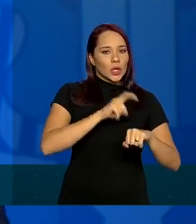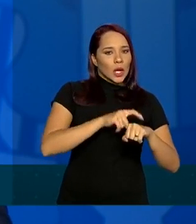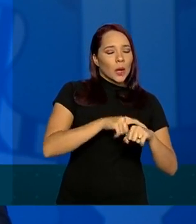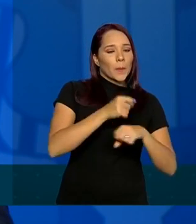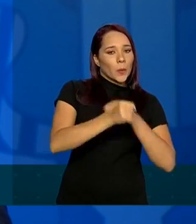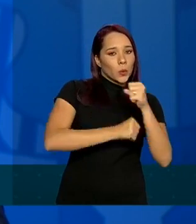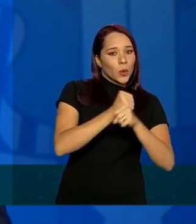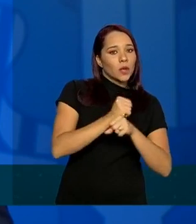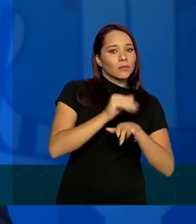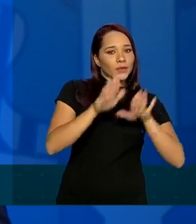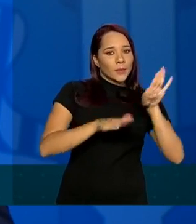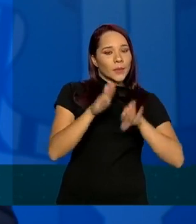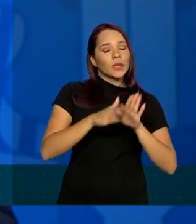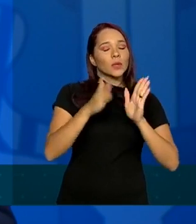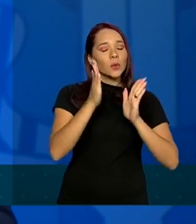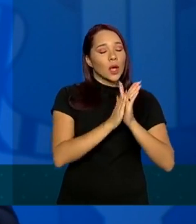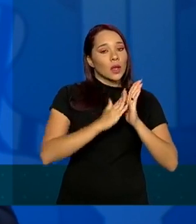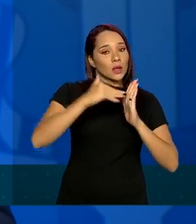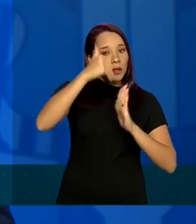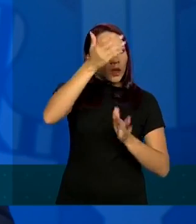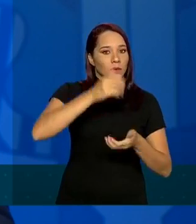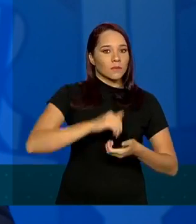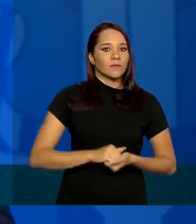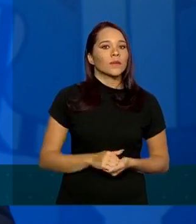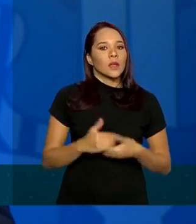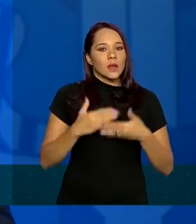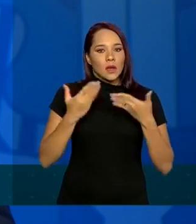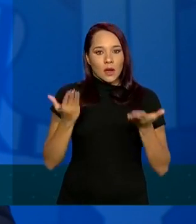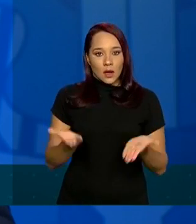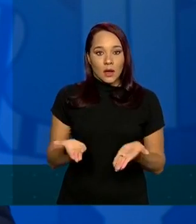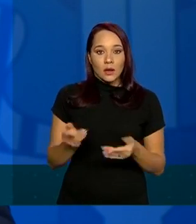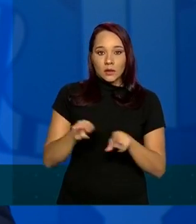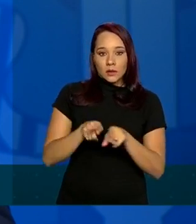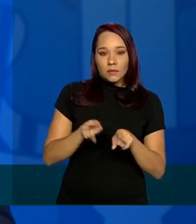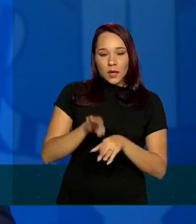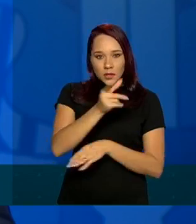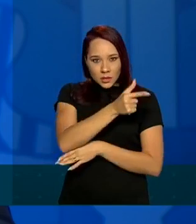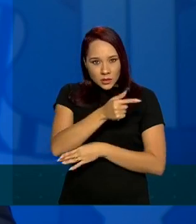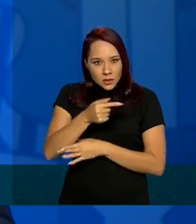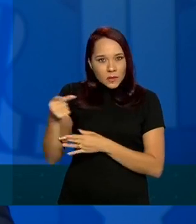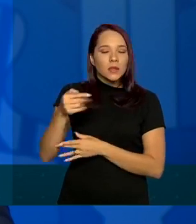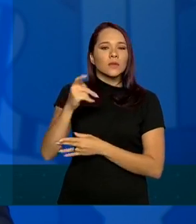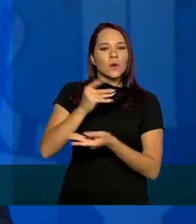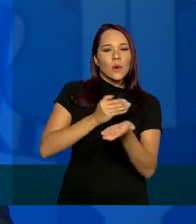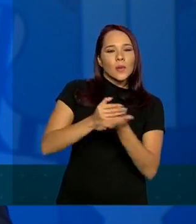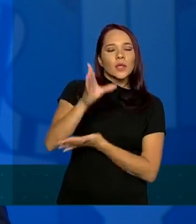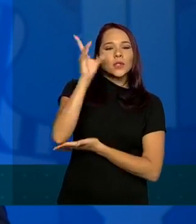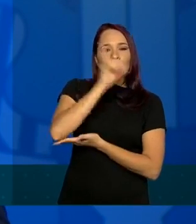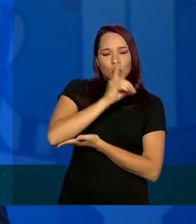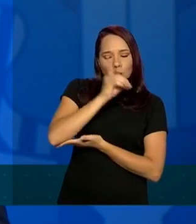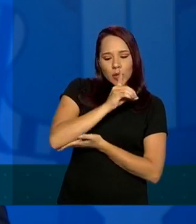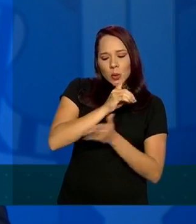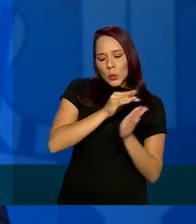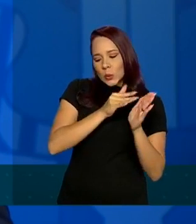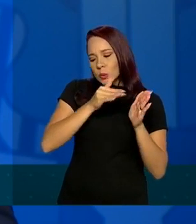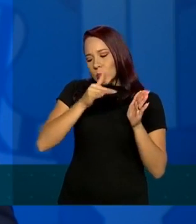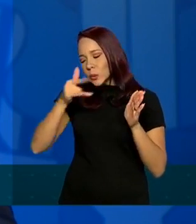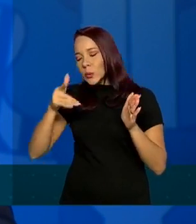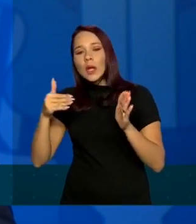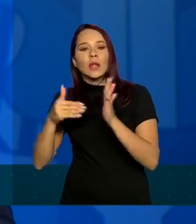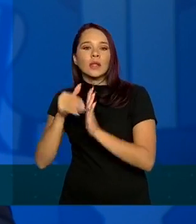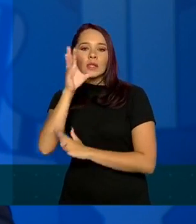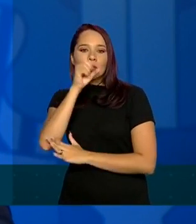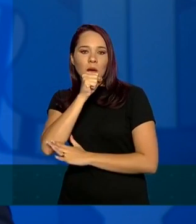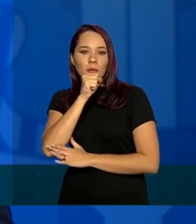acordo com o calendário. E as semanas epidemiológicas, elas começam não domingo e vão até o sábado.